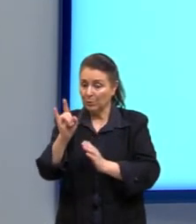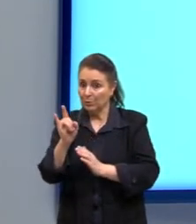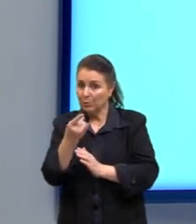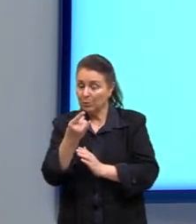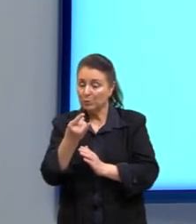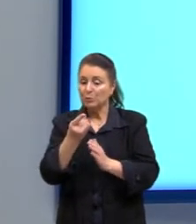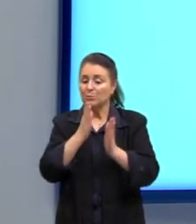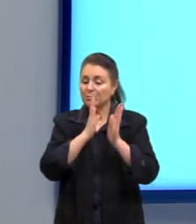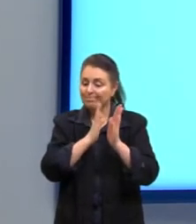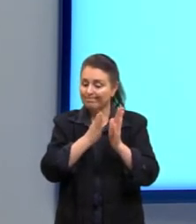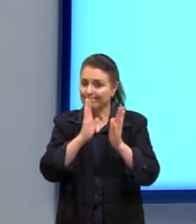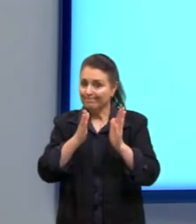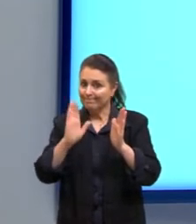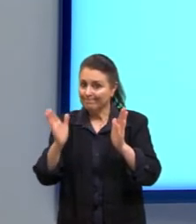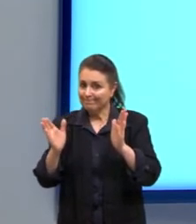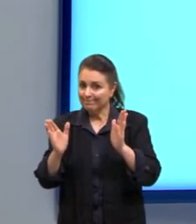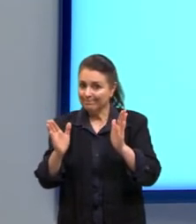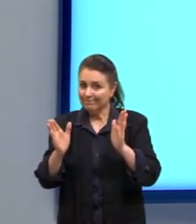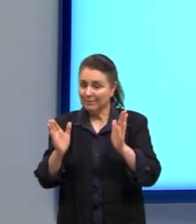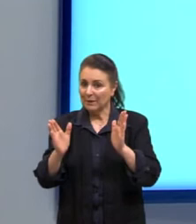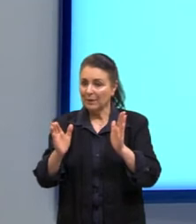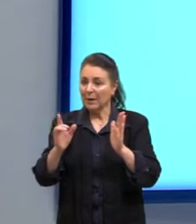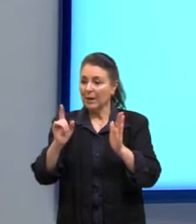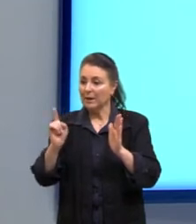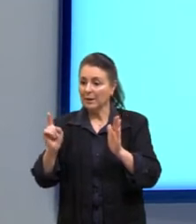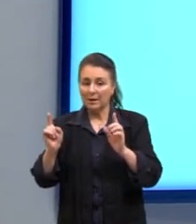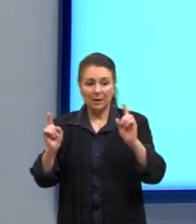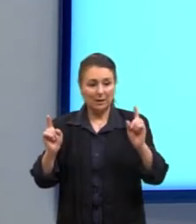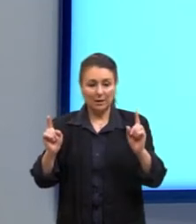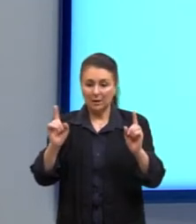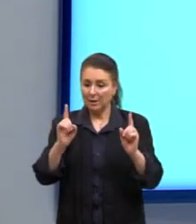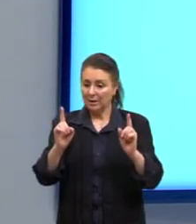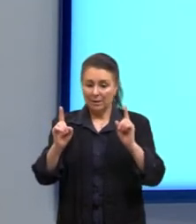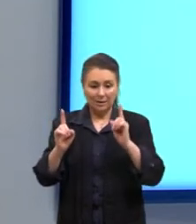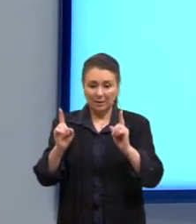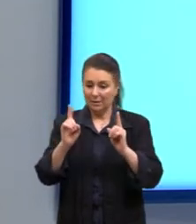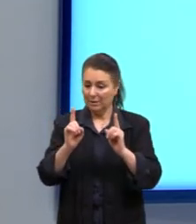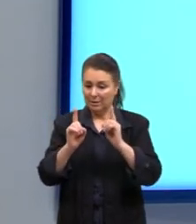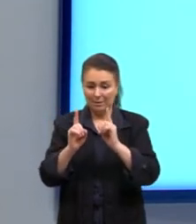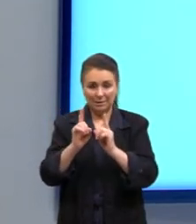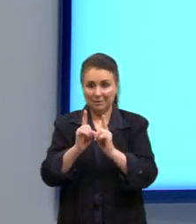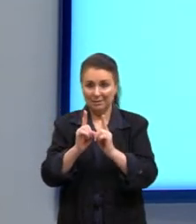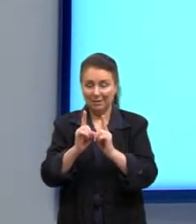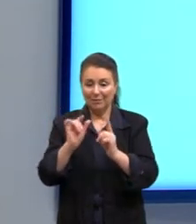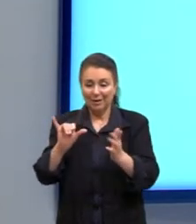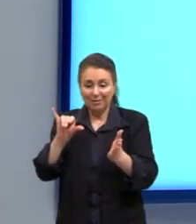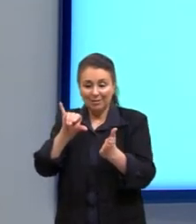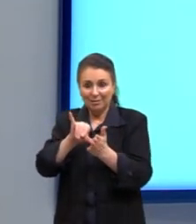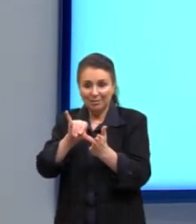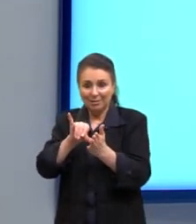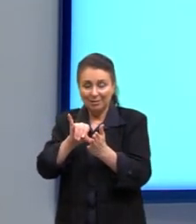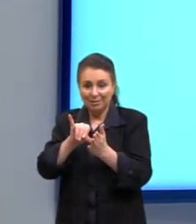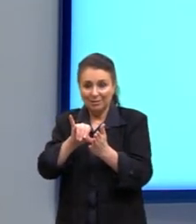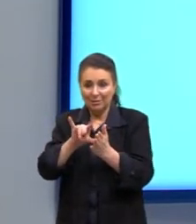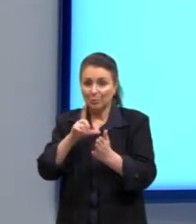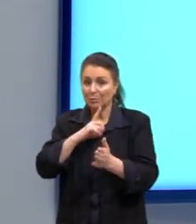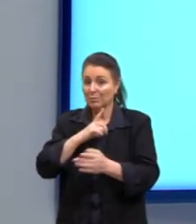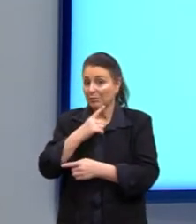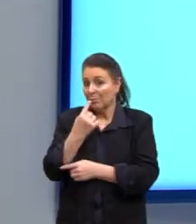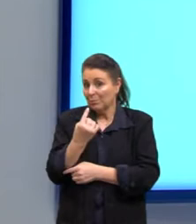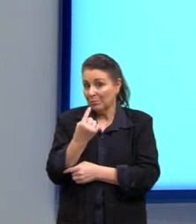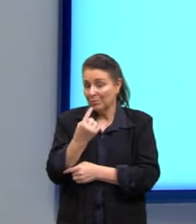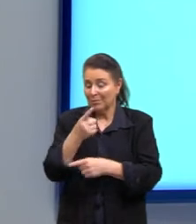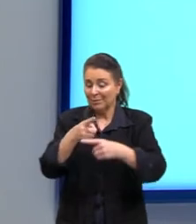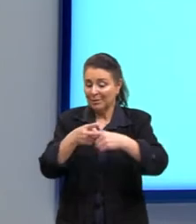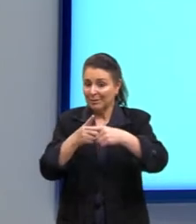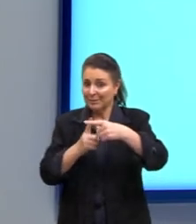E assim, eu vou ir eliminando sucessivamente até restar um termo só. Quando nós temos